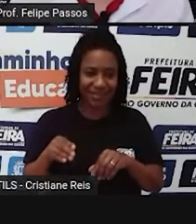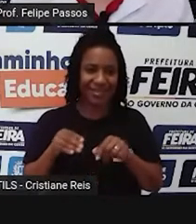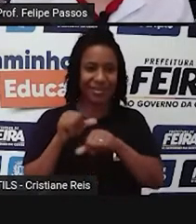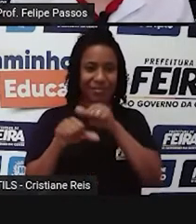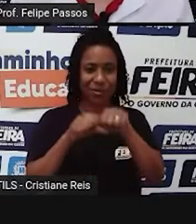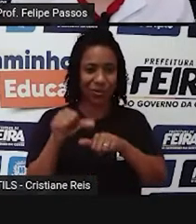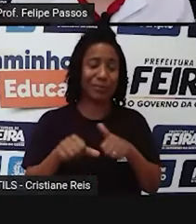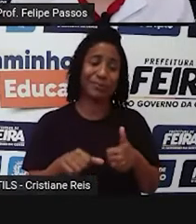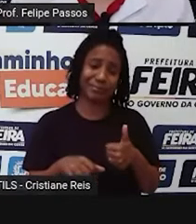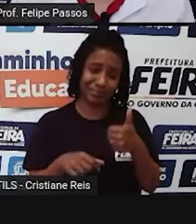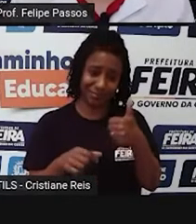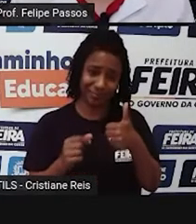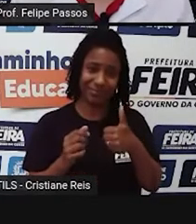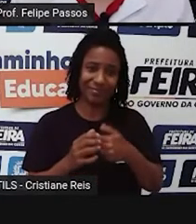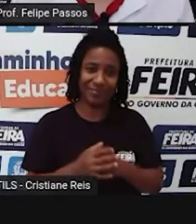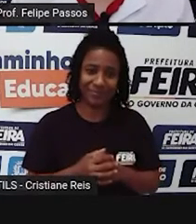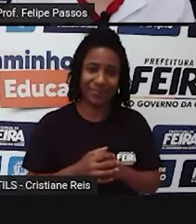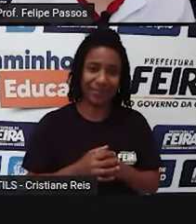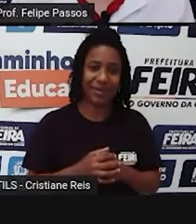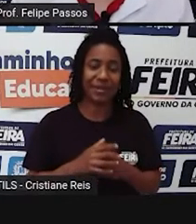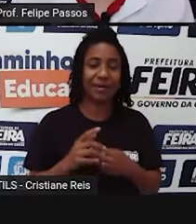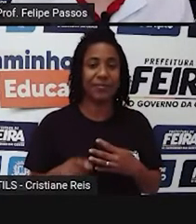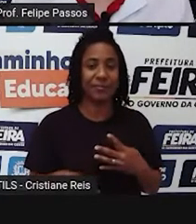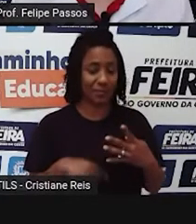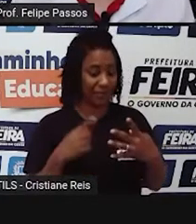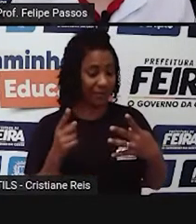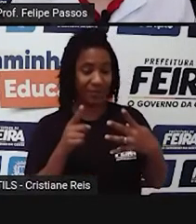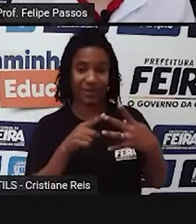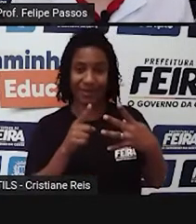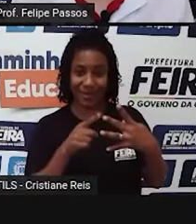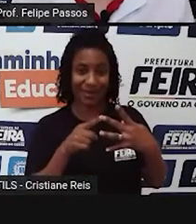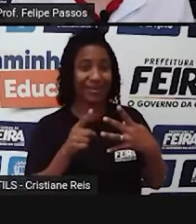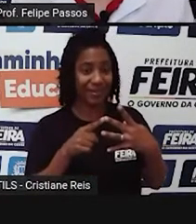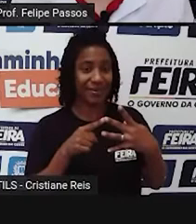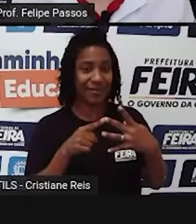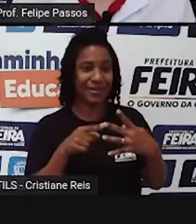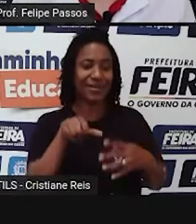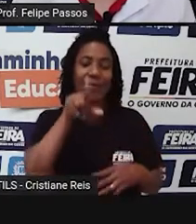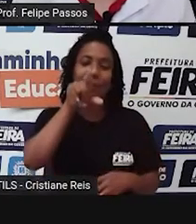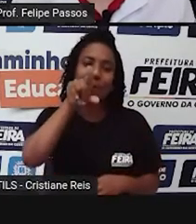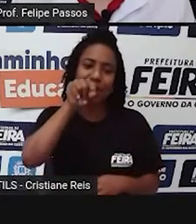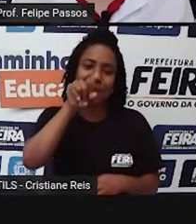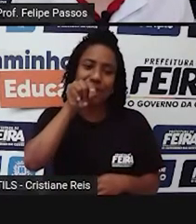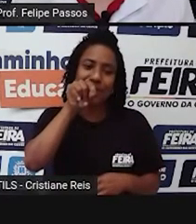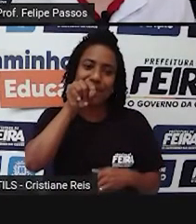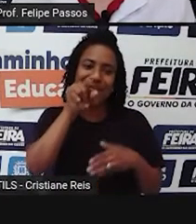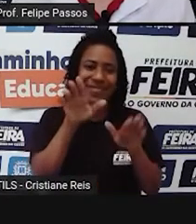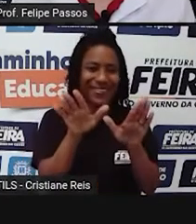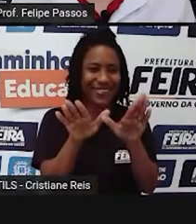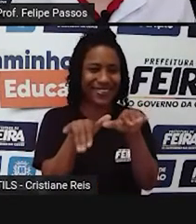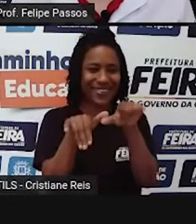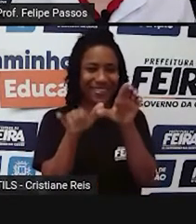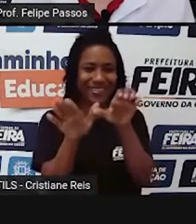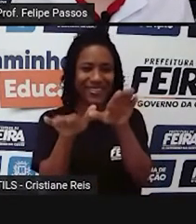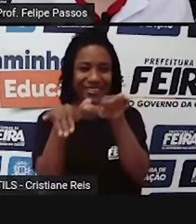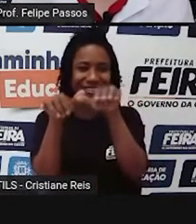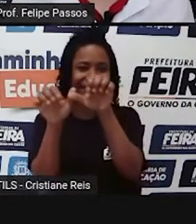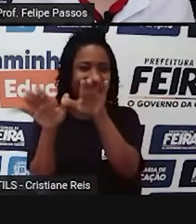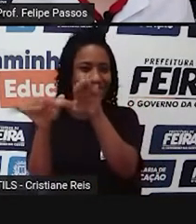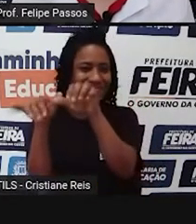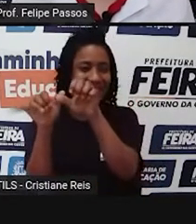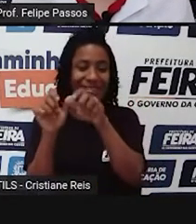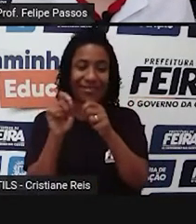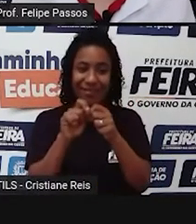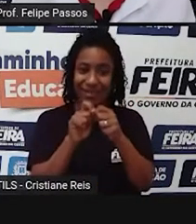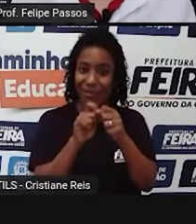na imagem ali do canto superior direito, os passarinhos, eles produzem casas que são extremamente